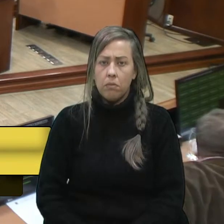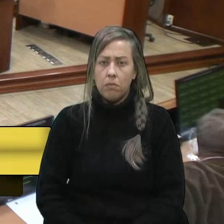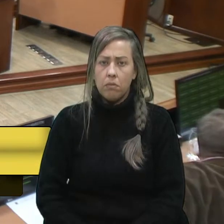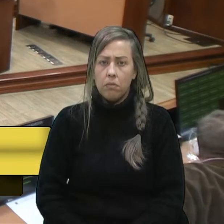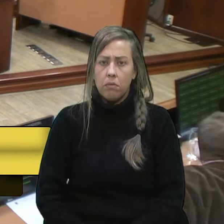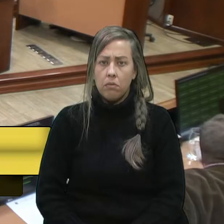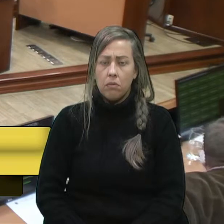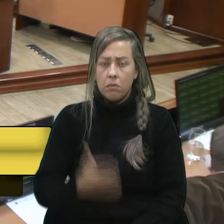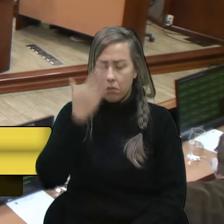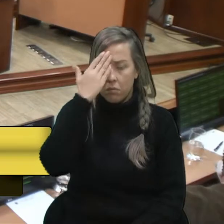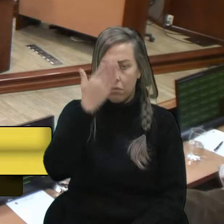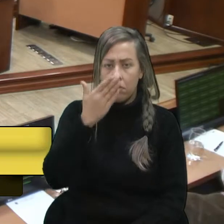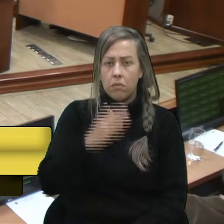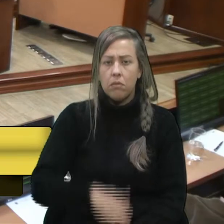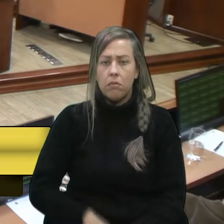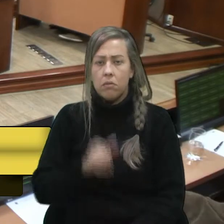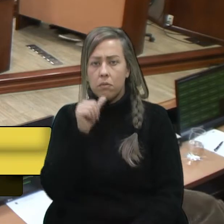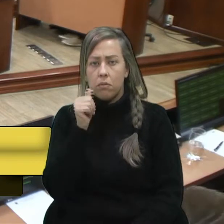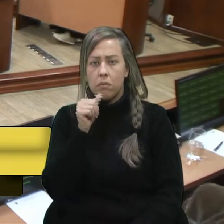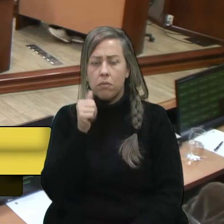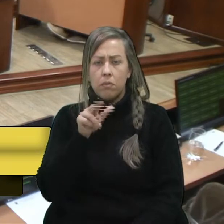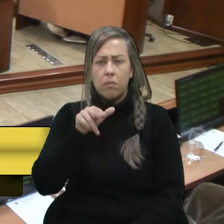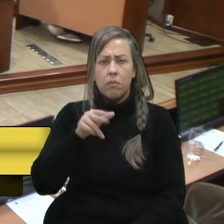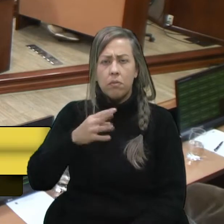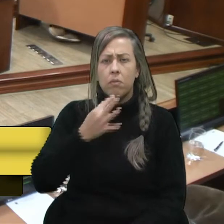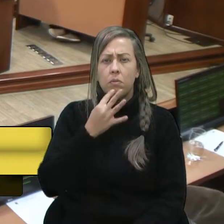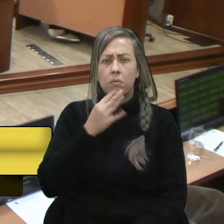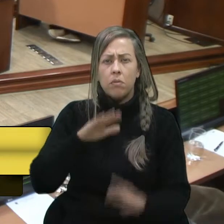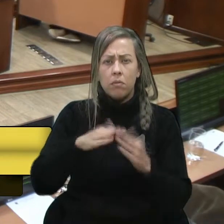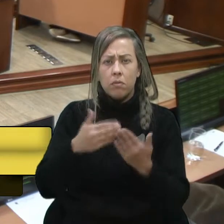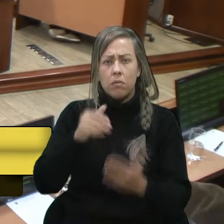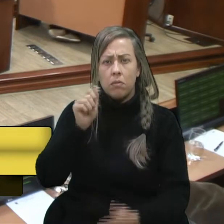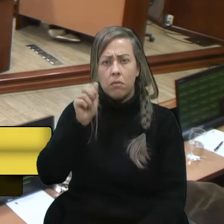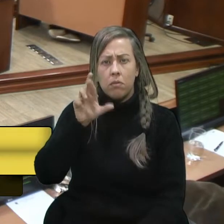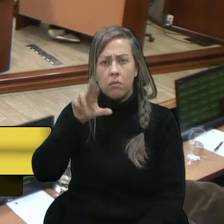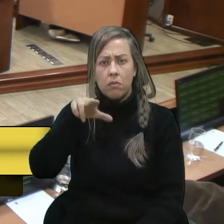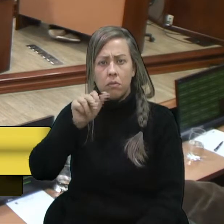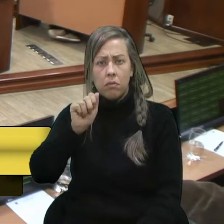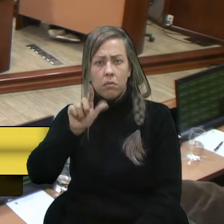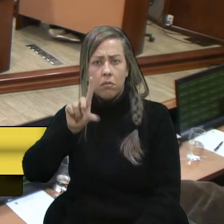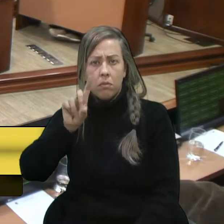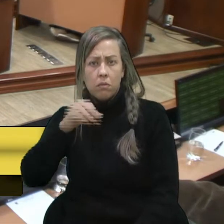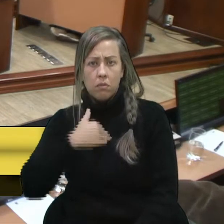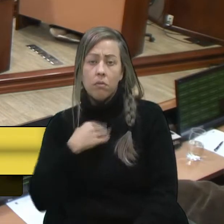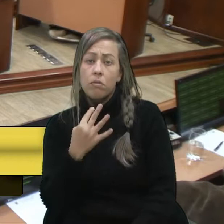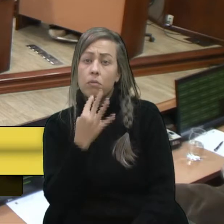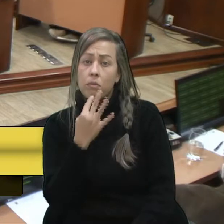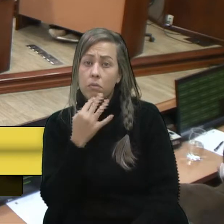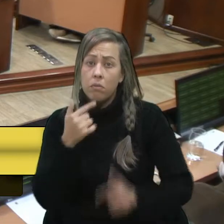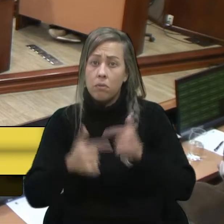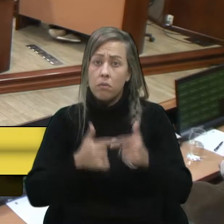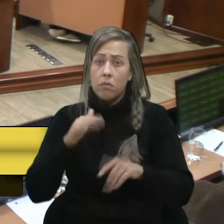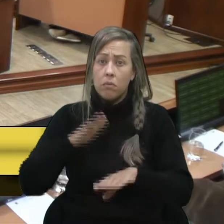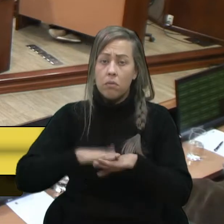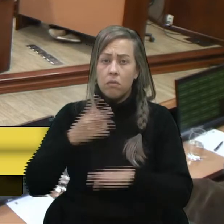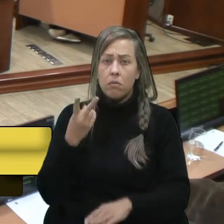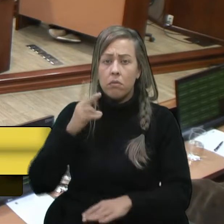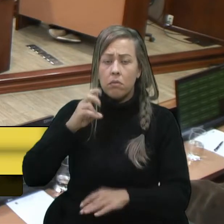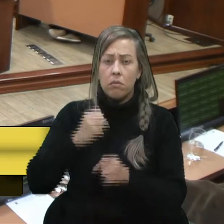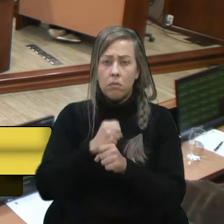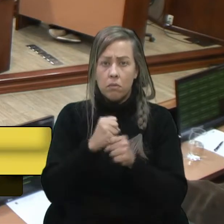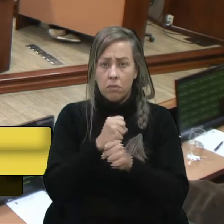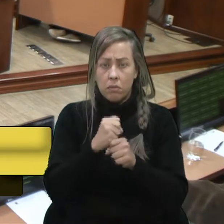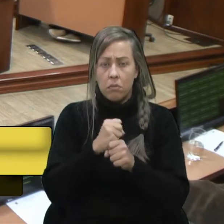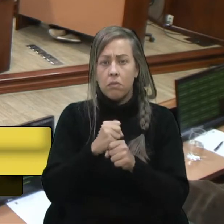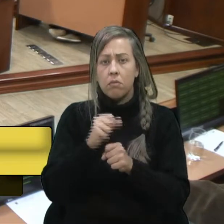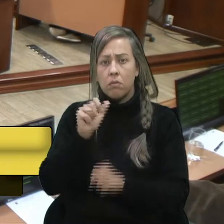Obrigado, Marco. Ninguém conhece a Escola Arnaldo Balvé que nem eu conheço. Trabalho há mais de 25 anos para a Escola